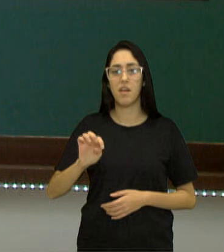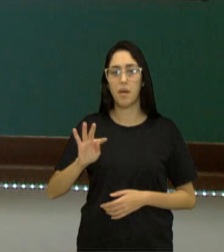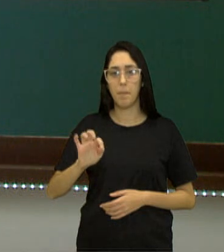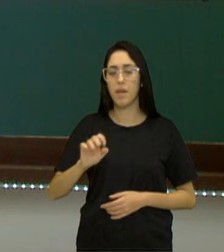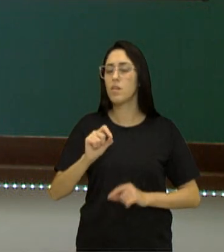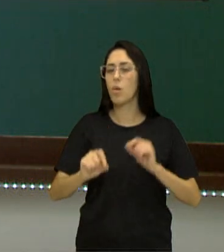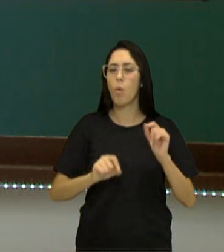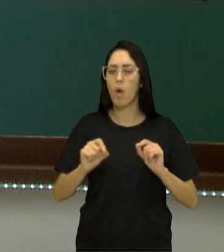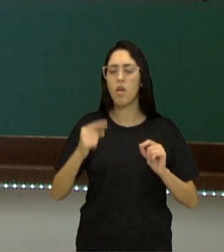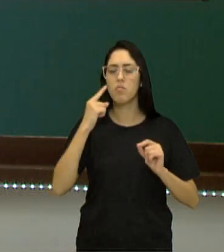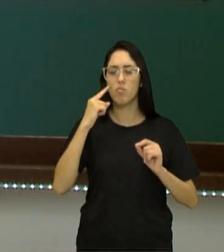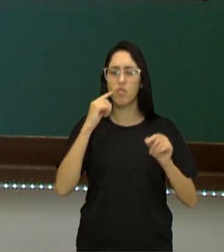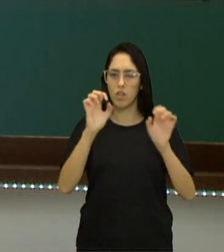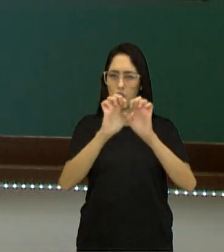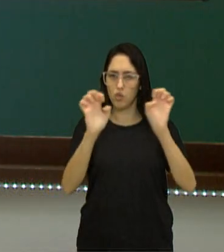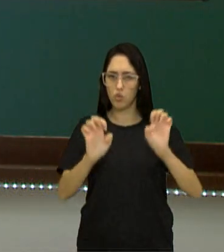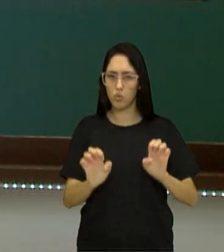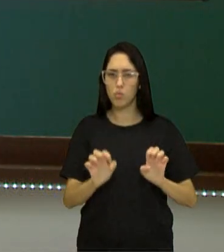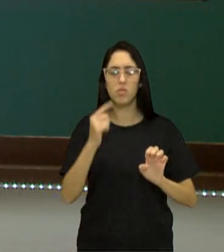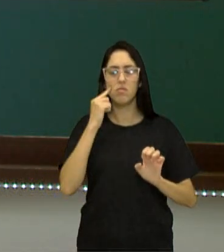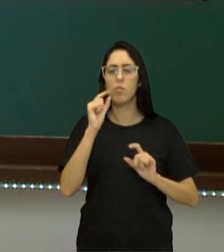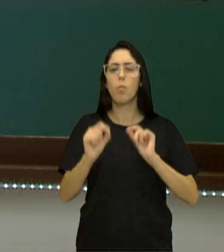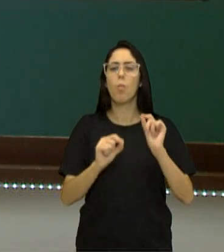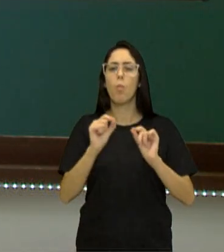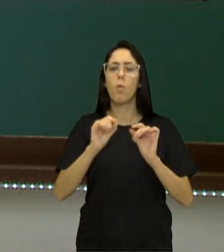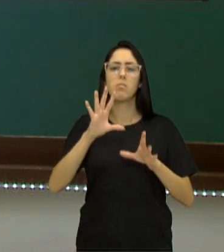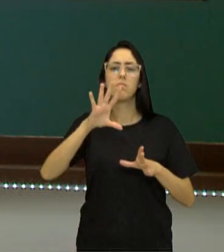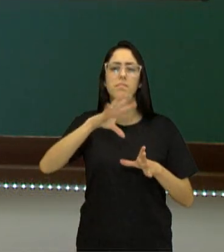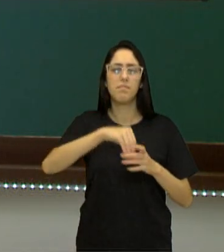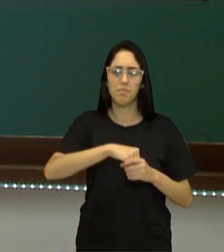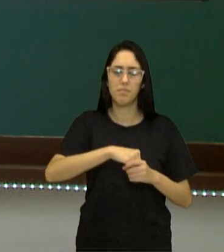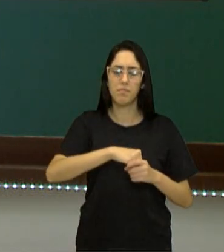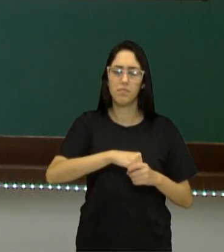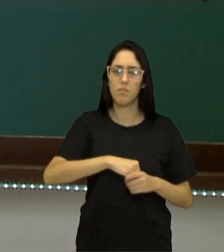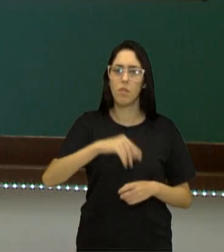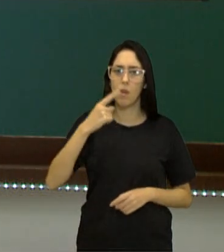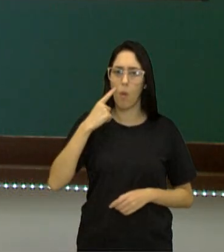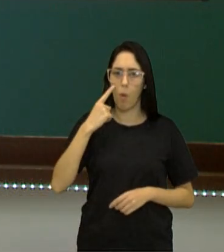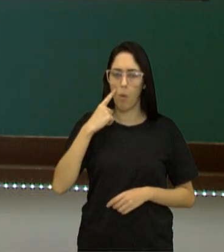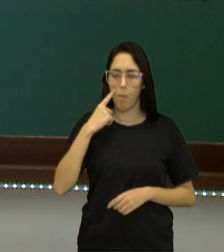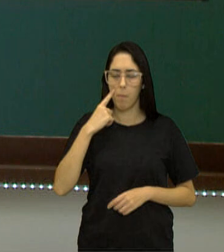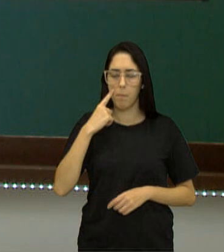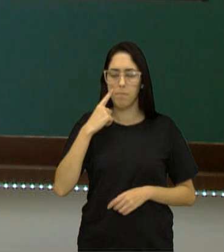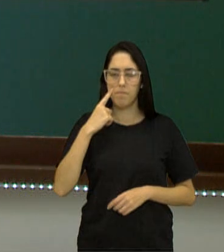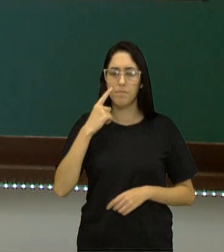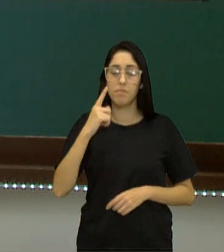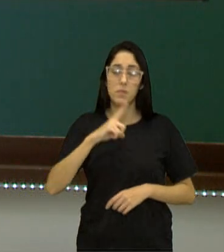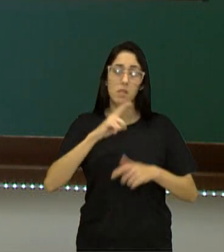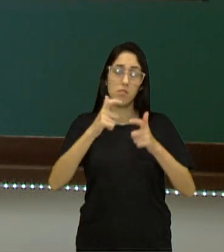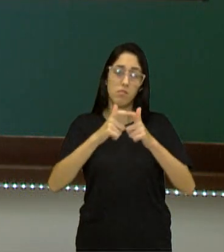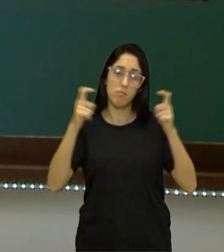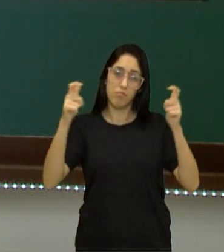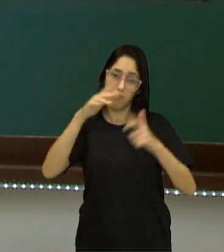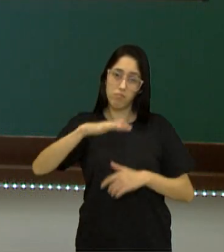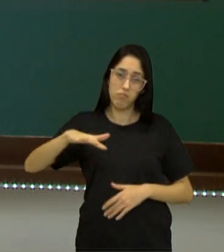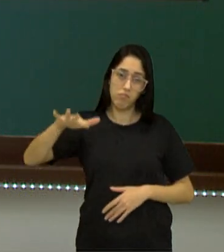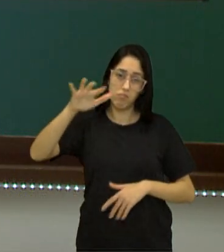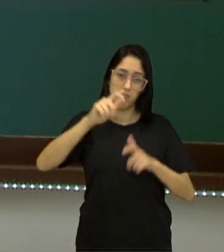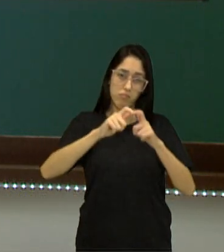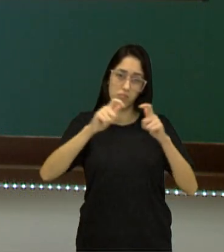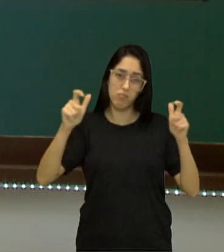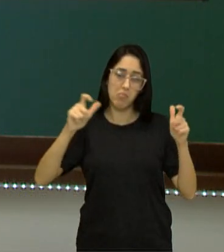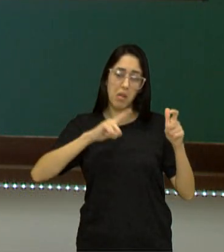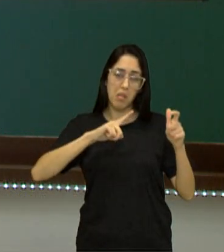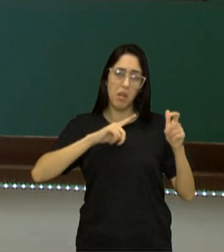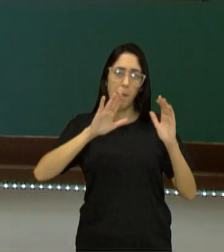estrutura. O que nós encontramos? Vejam, é normalmente. Significa que todos os verbetes vão